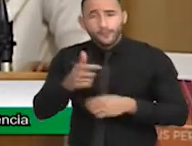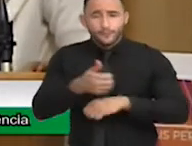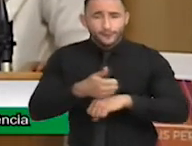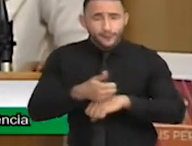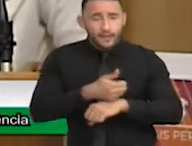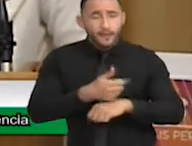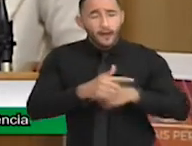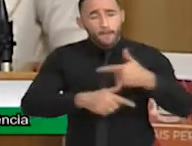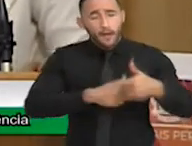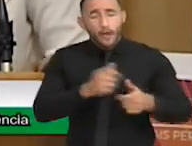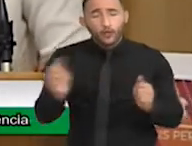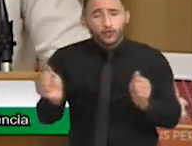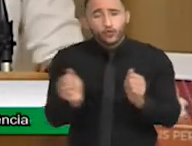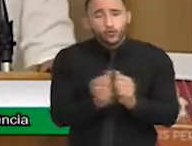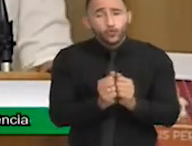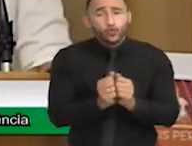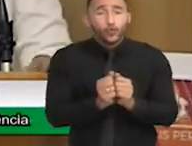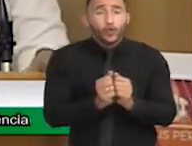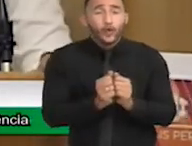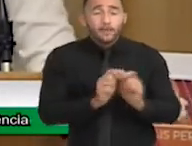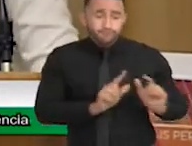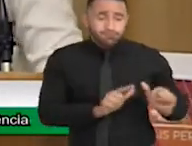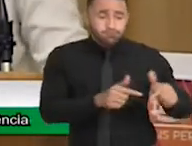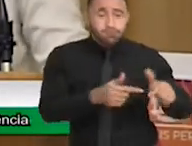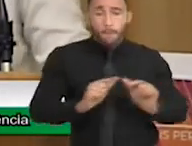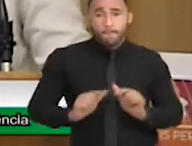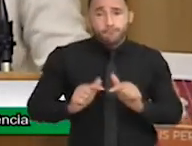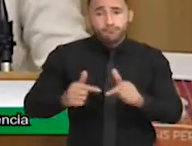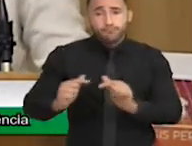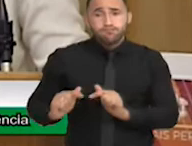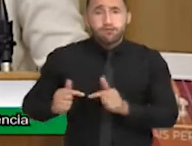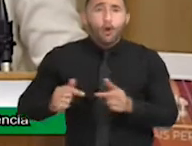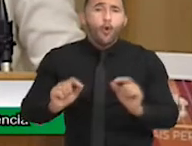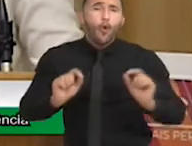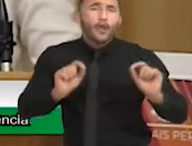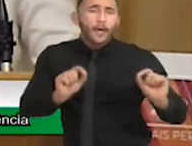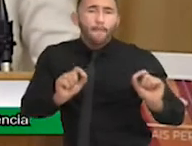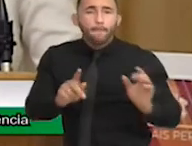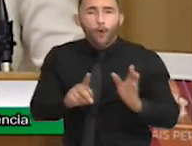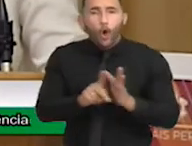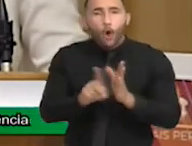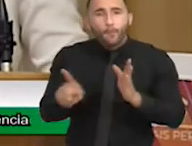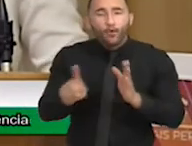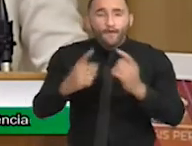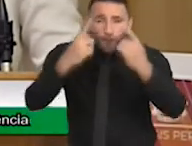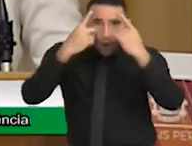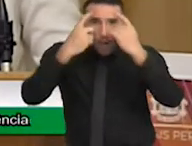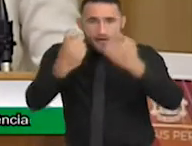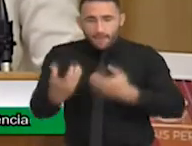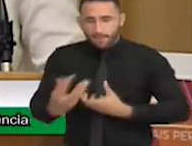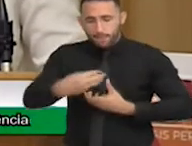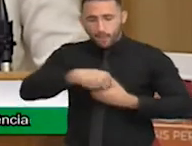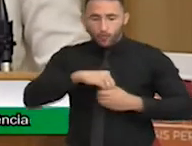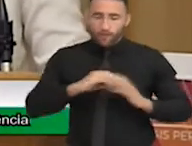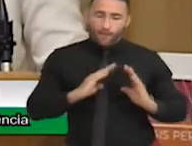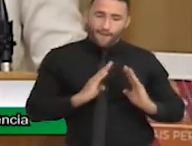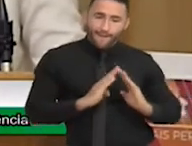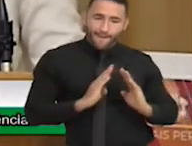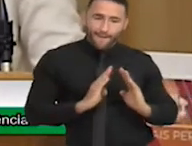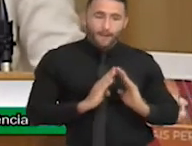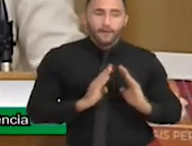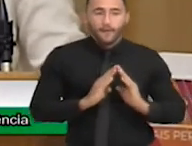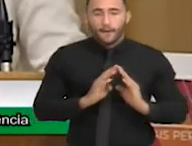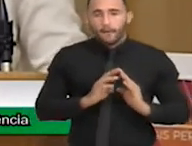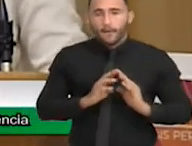junto com em outras frentes também, na frente de enfrentamento à violência doméstica, tem presença marcada